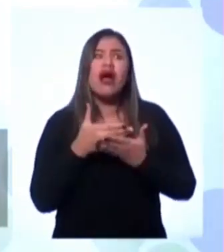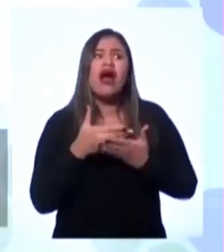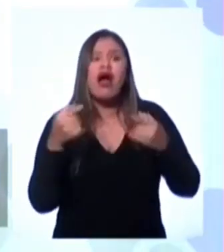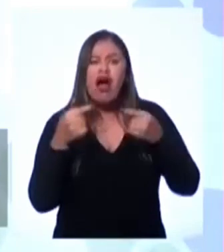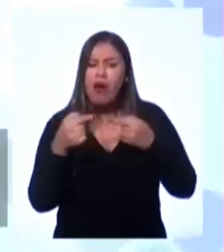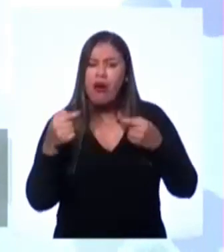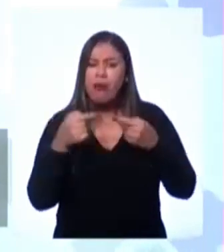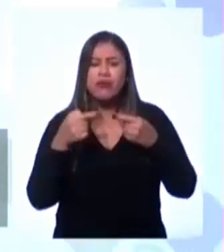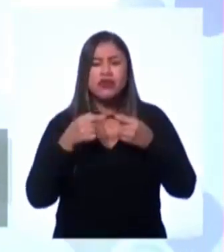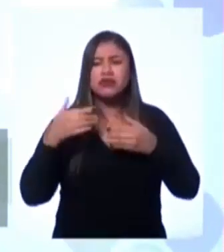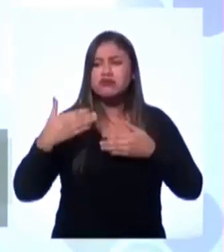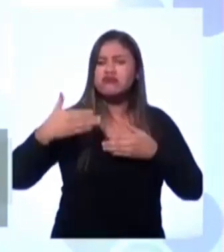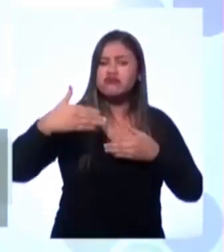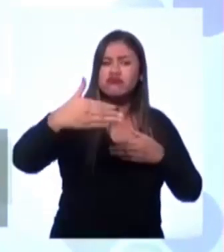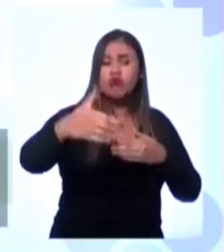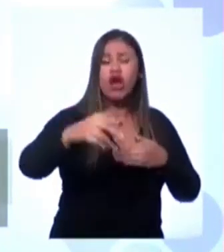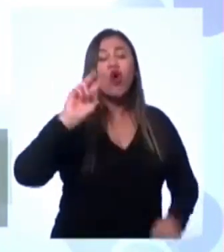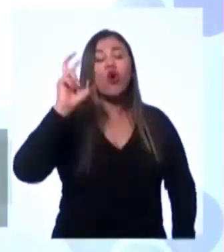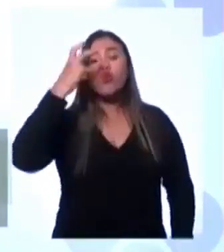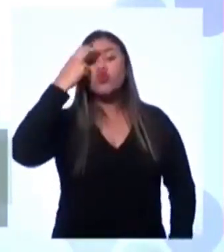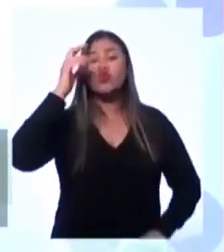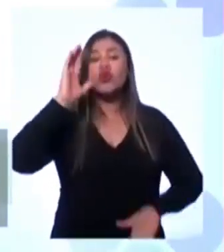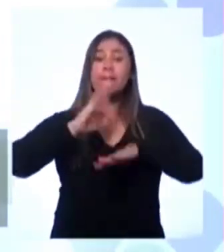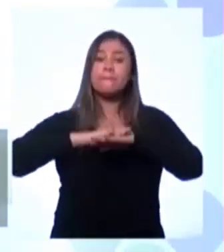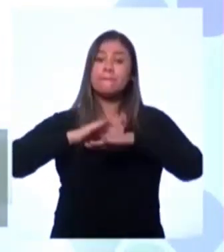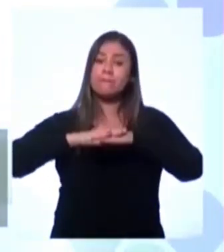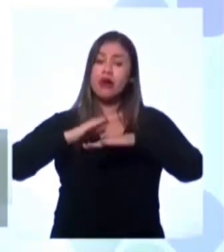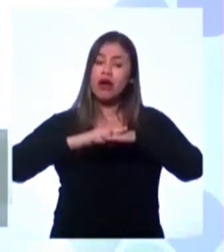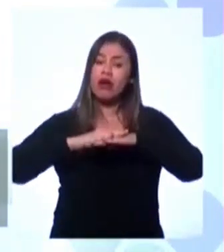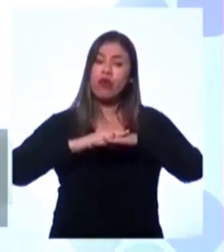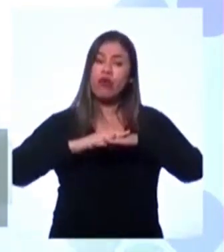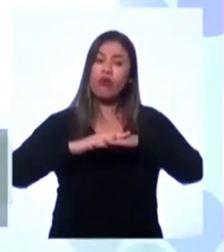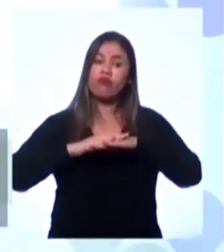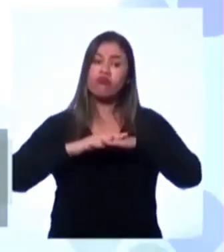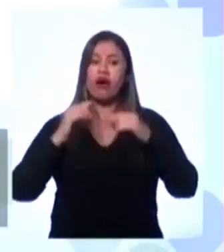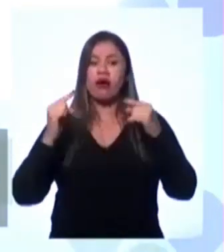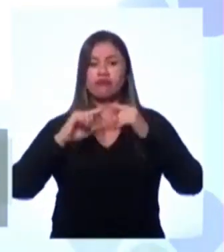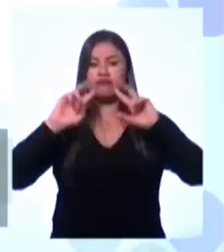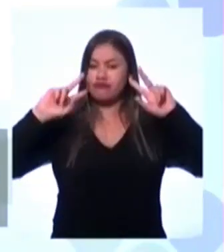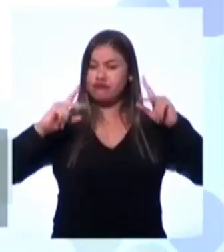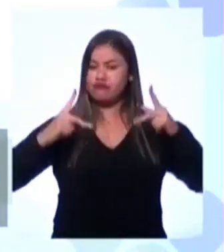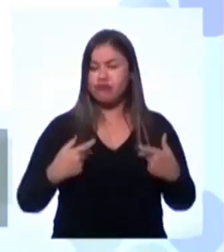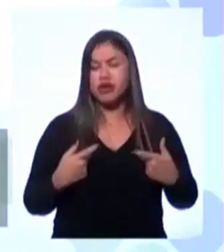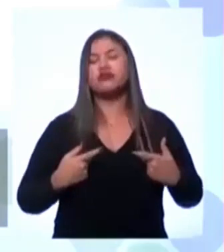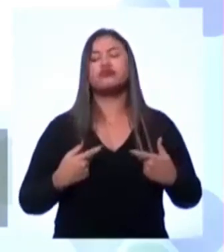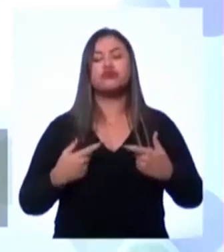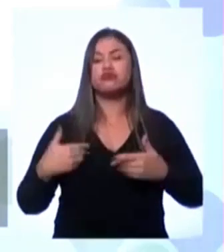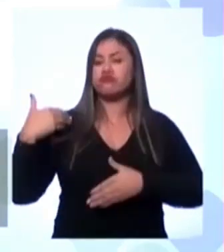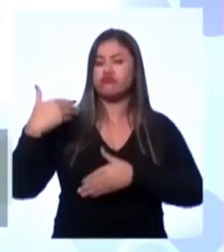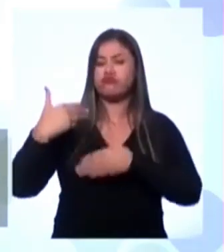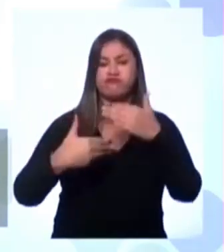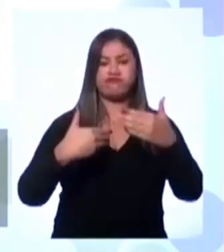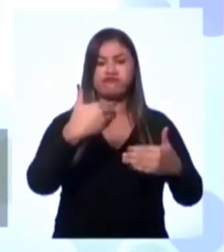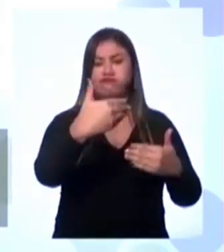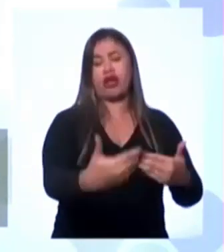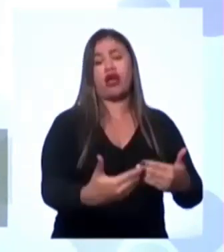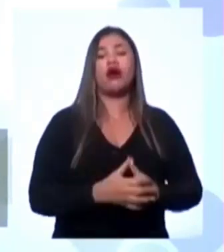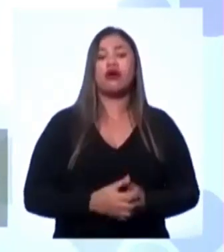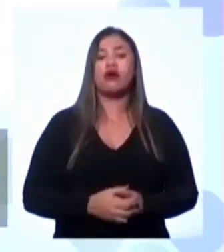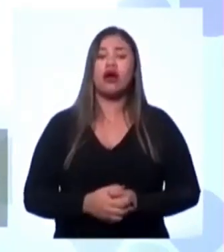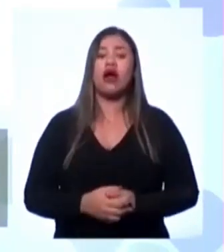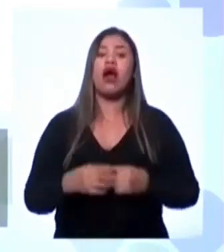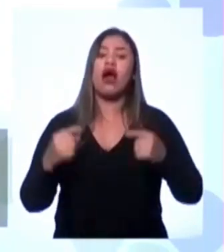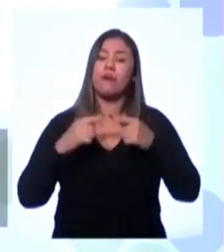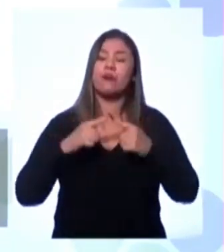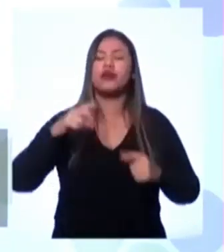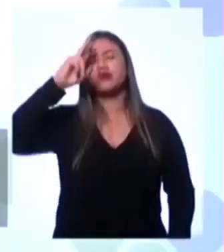A cultura é tudo aquilo que é produzido pelos seres humanos ao longo da humanidade. Tem a ver com